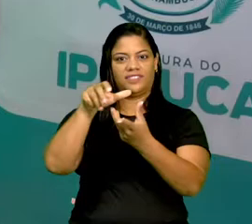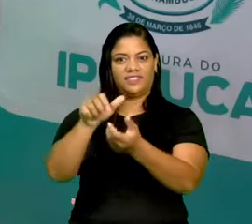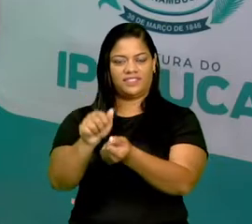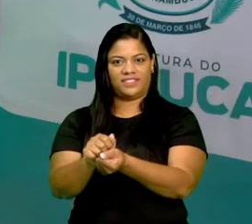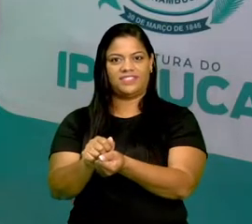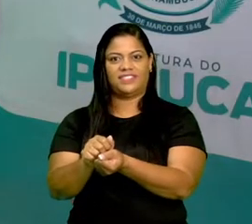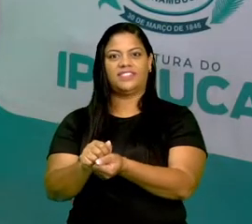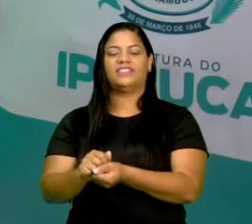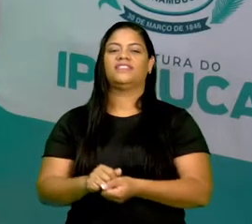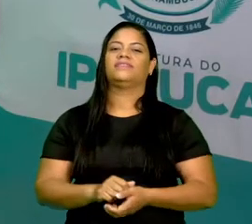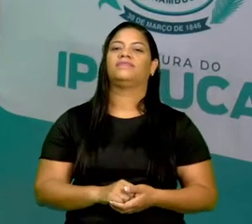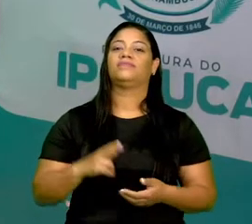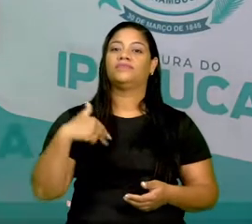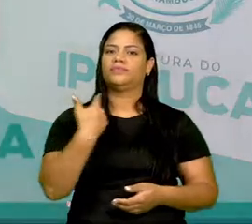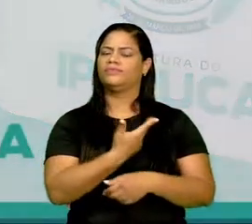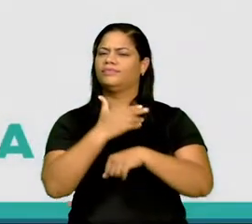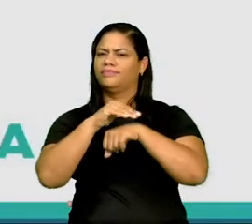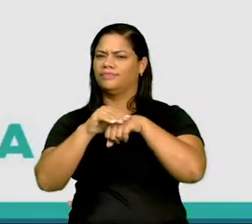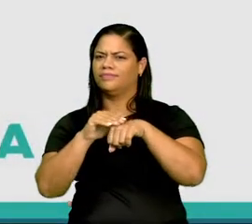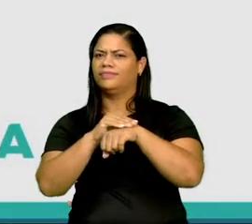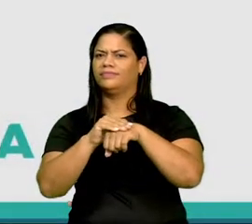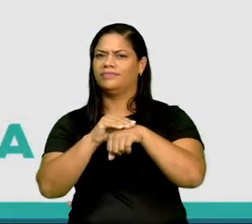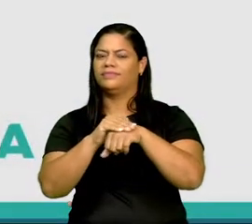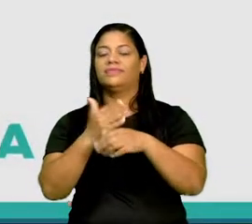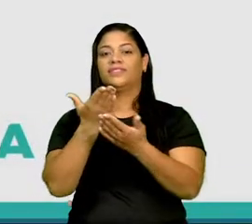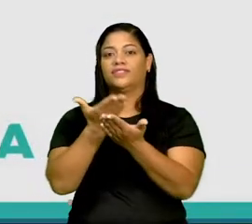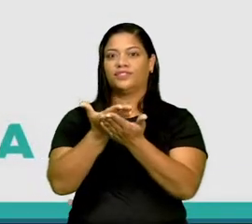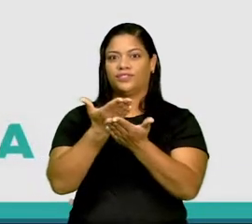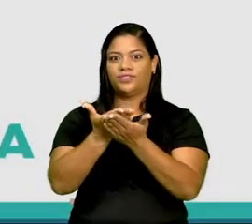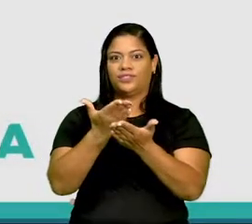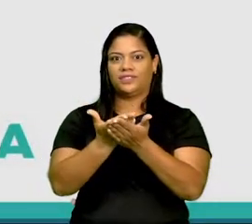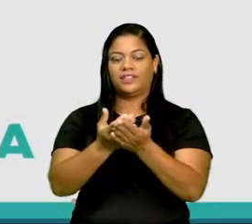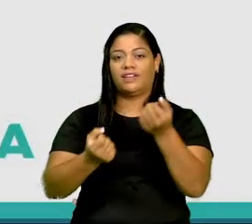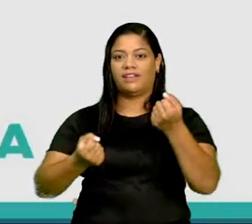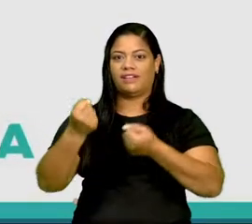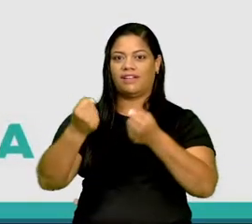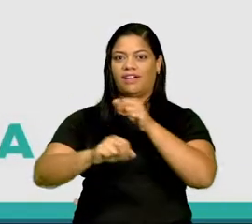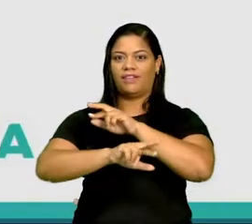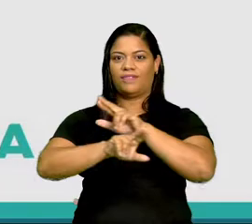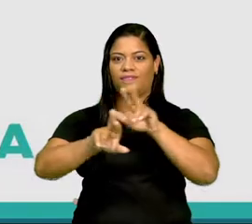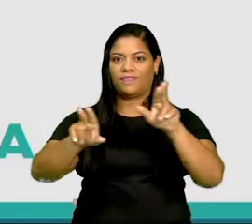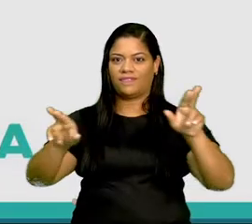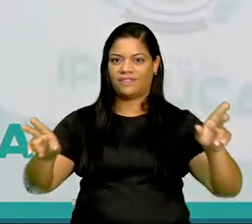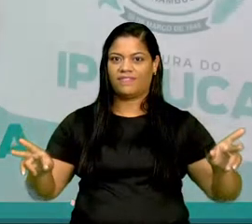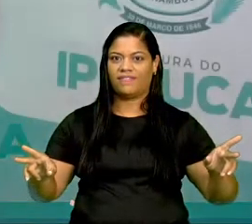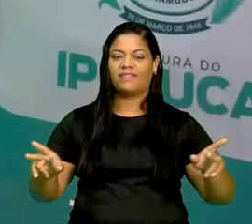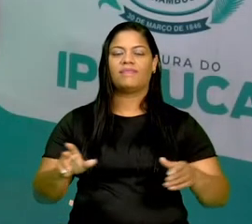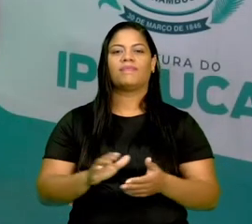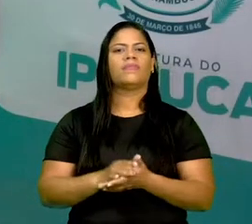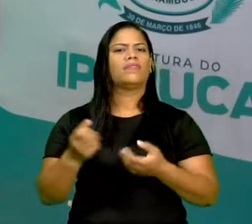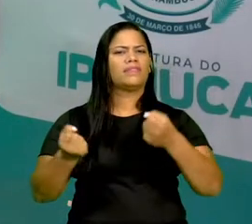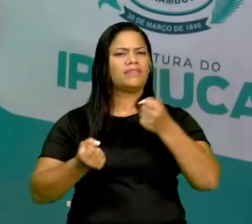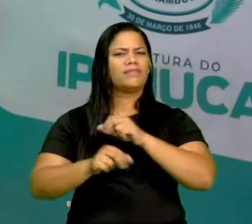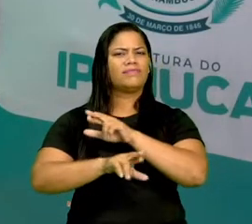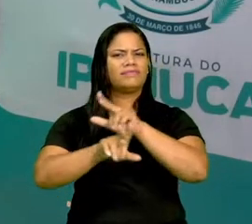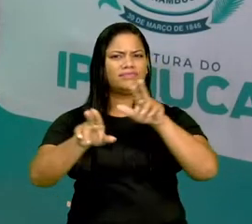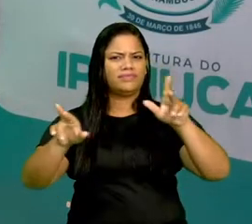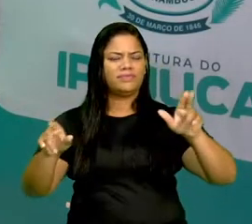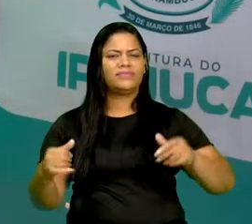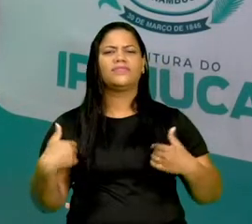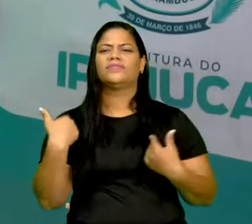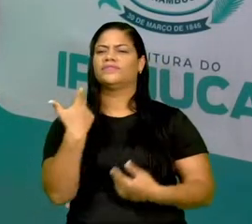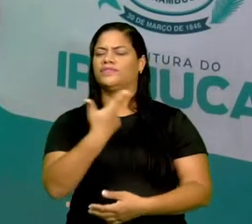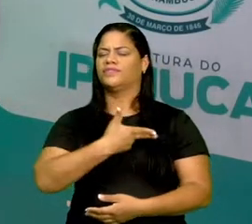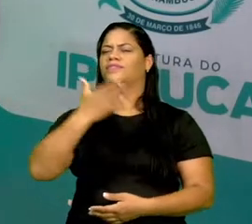na qual iremos falar sobre meios de transporte. Certo? Os meios de transporte, como